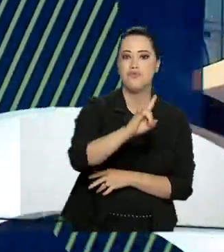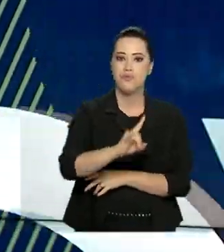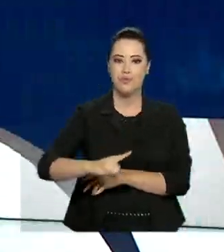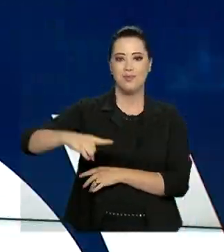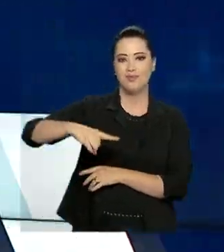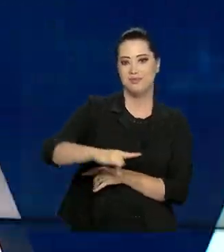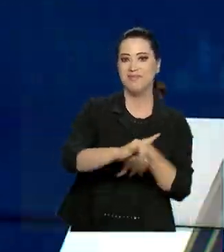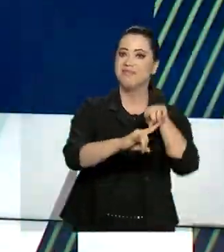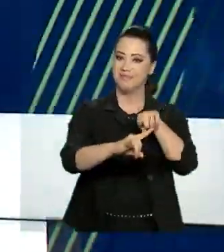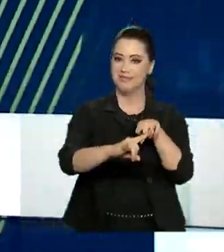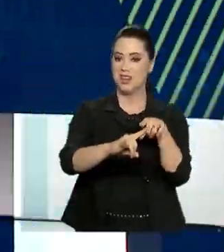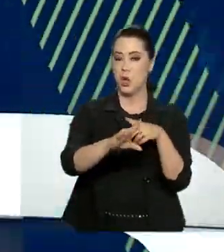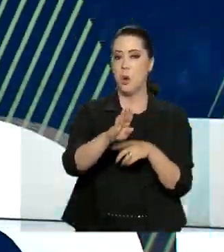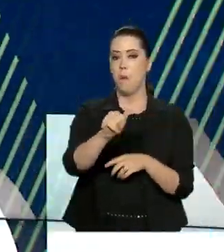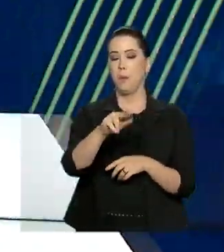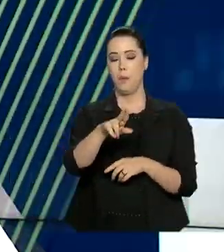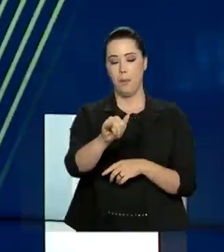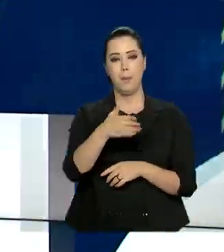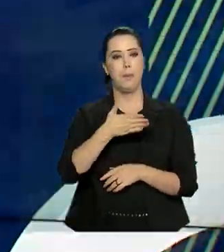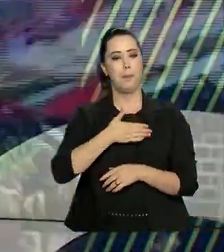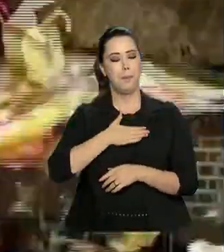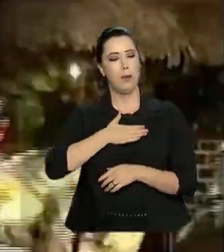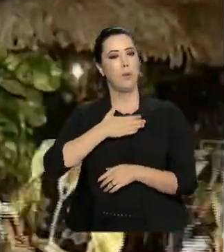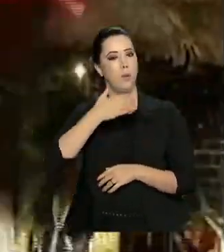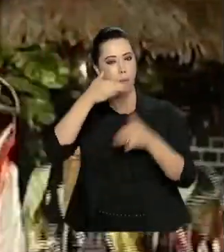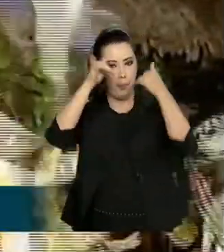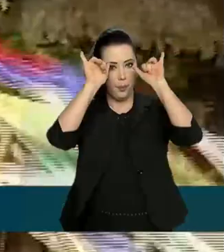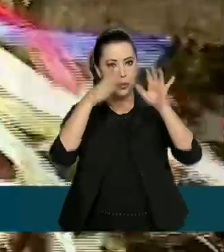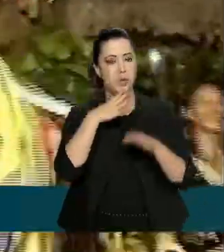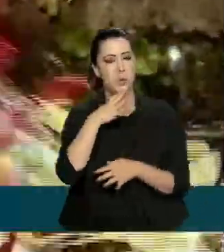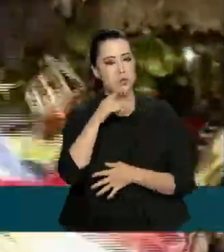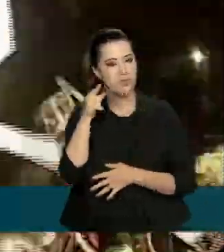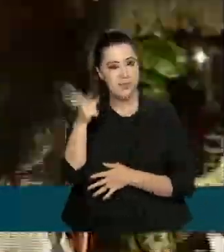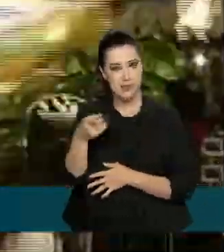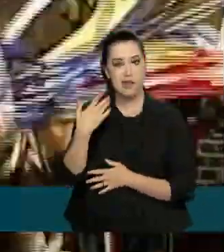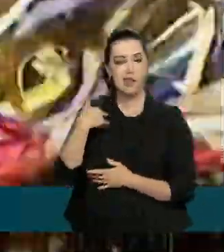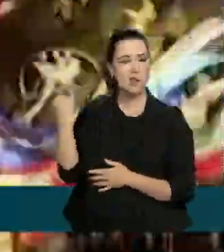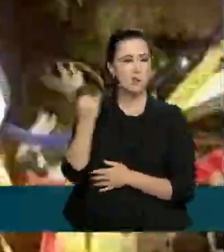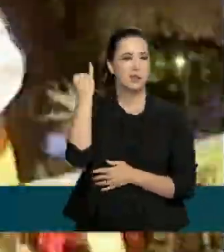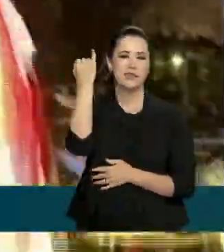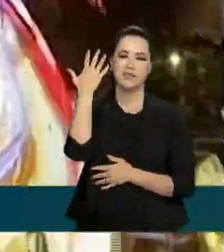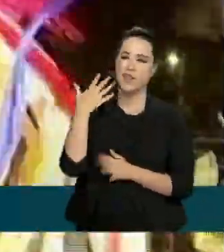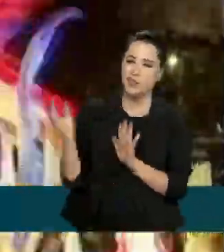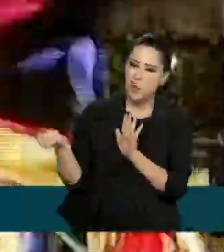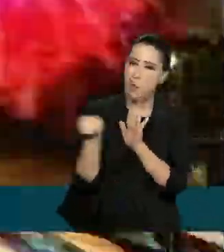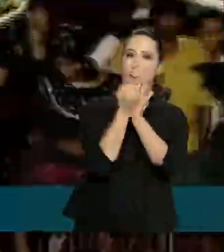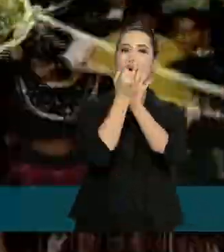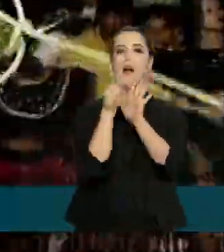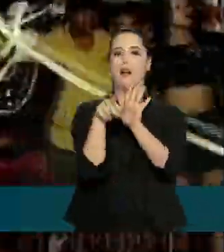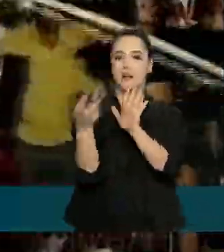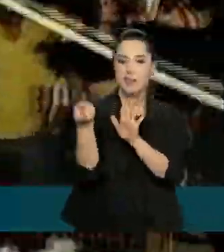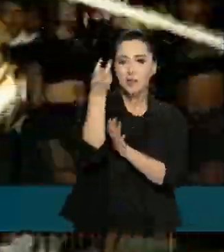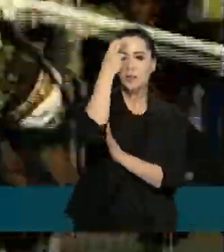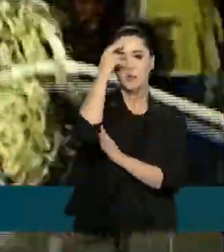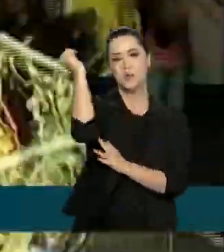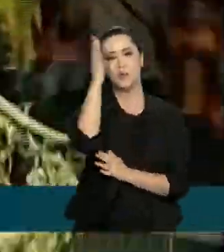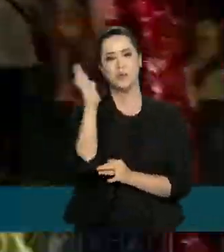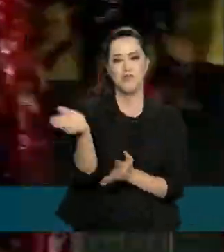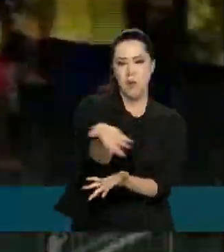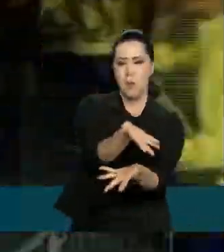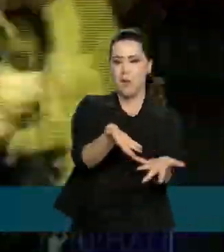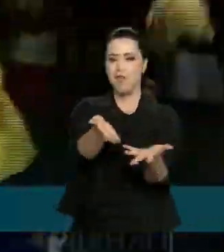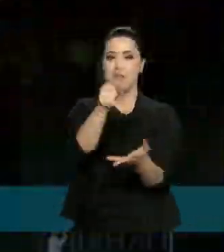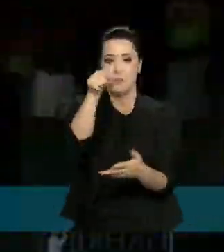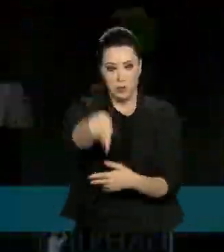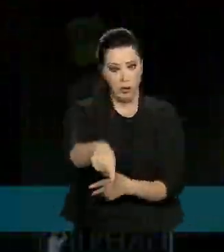imaterial da humanidade pelo Unesco. A celebração é uma das identidades culturais do povo brasileiro e movimenta a economia